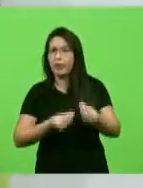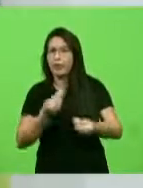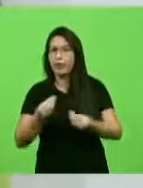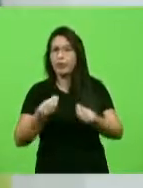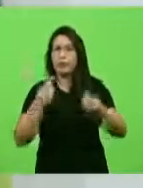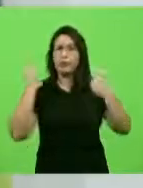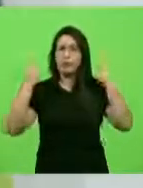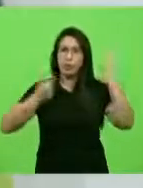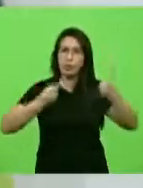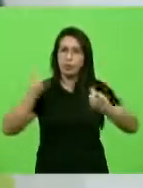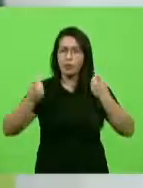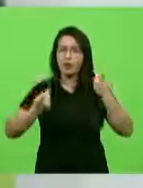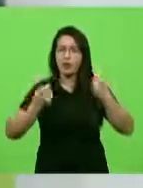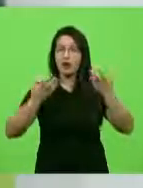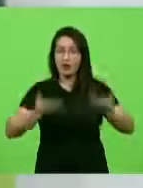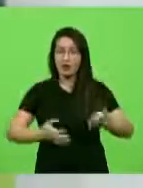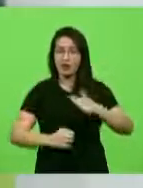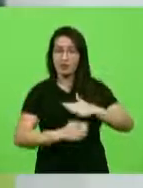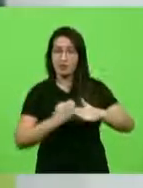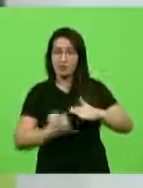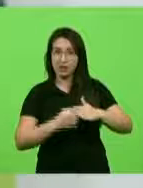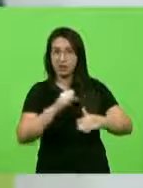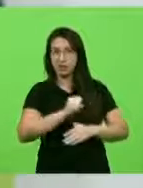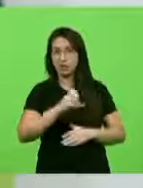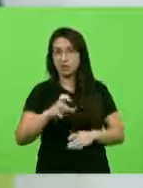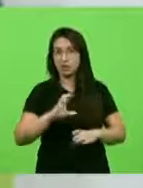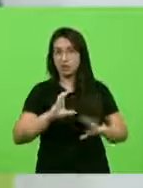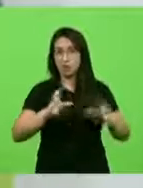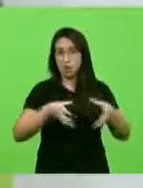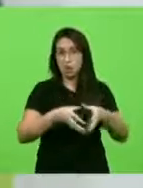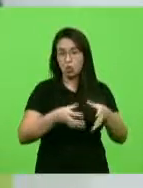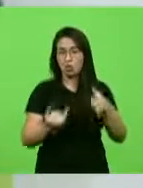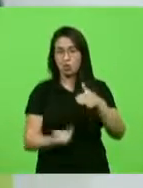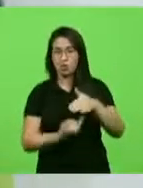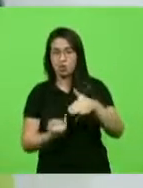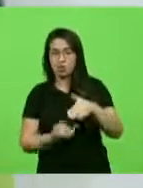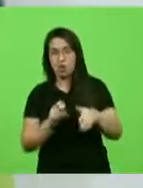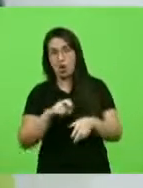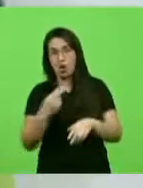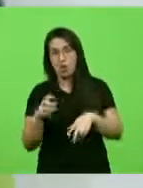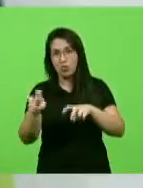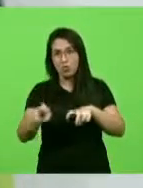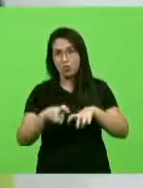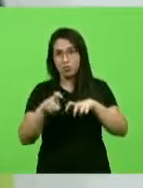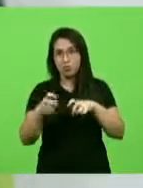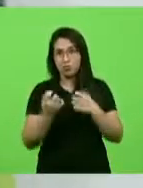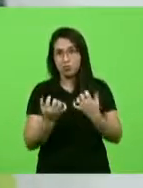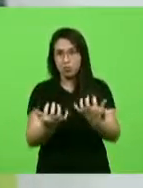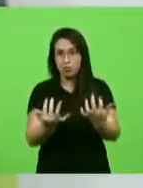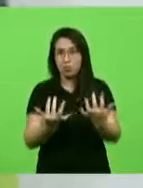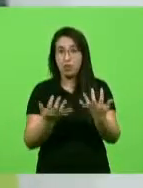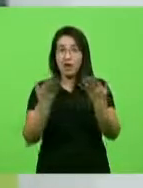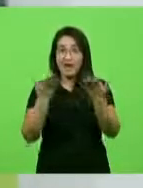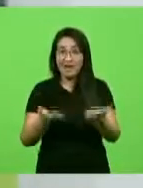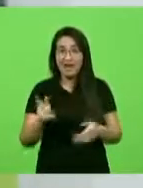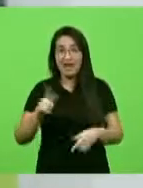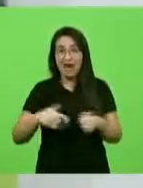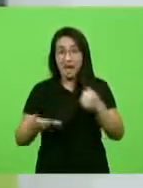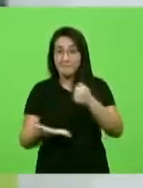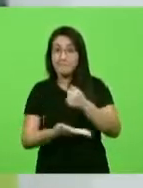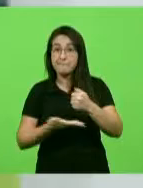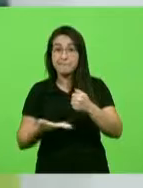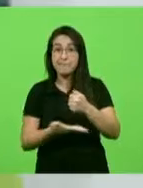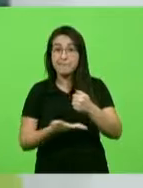nosso empresário catarinense seja ele do setor da indústria do setor do agronegócio que ele é a pilastra principal que